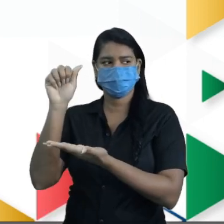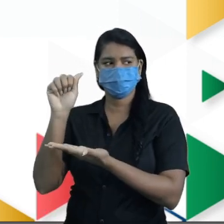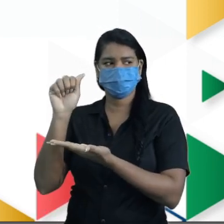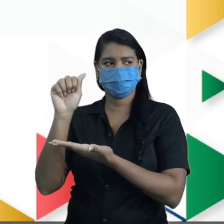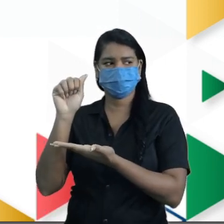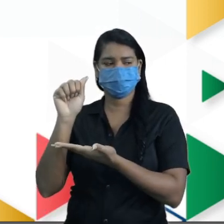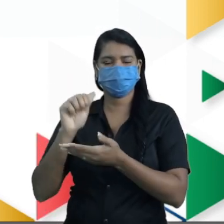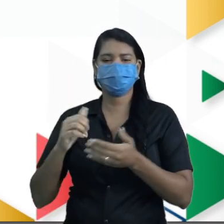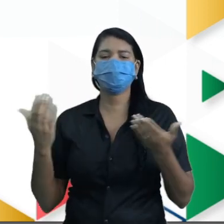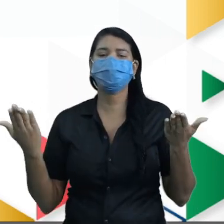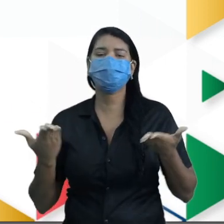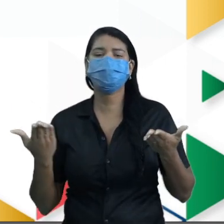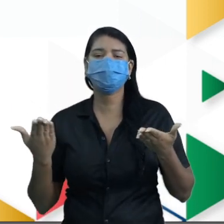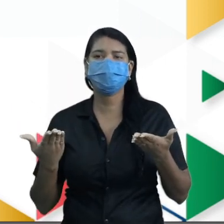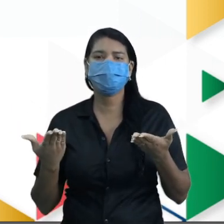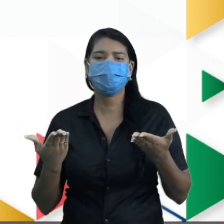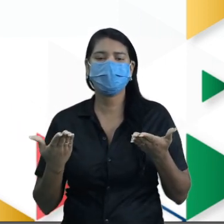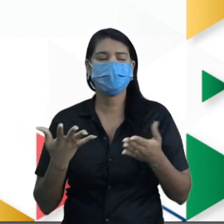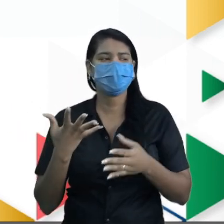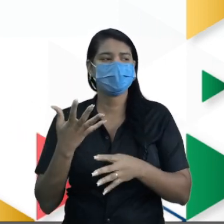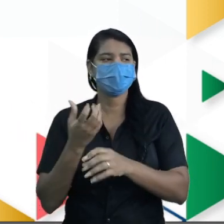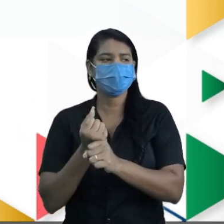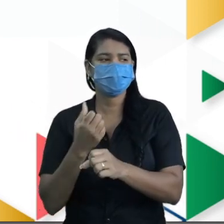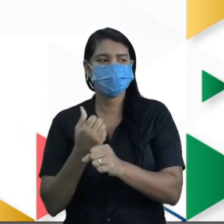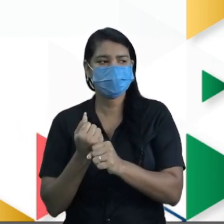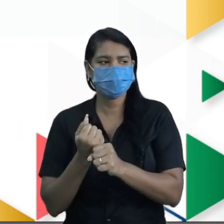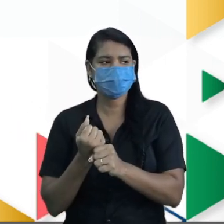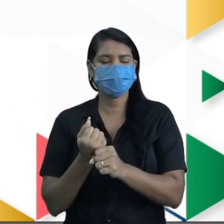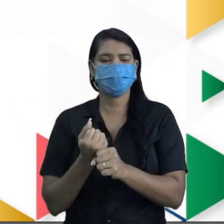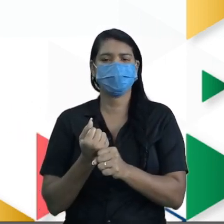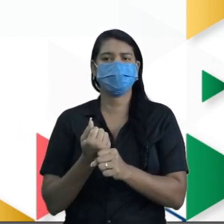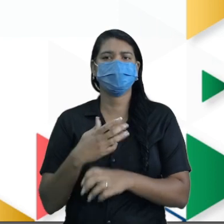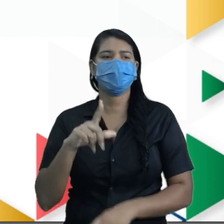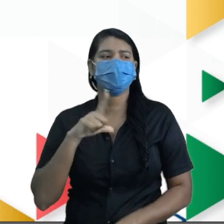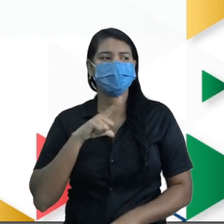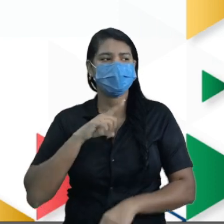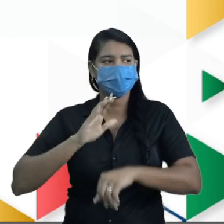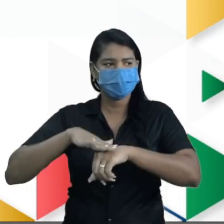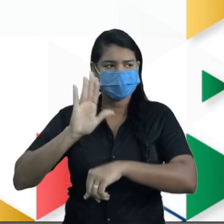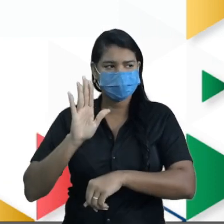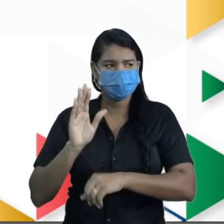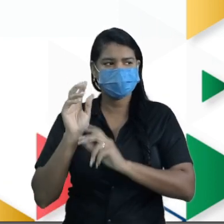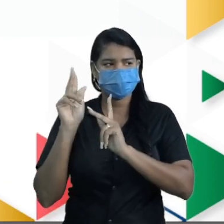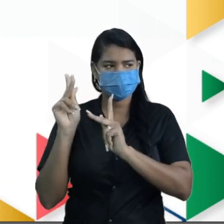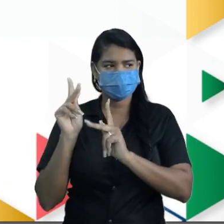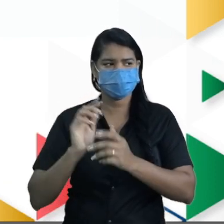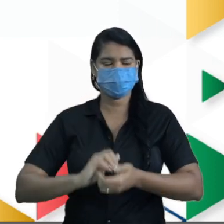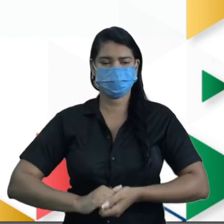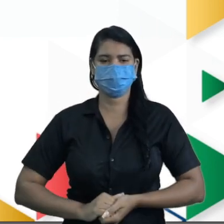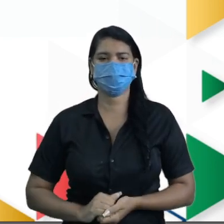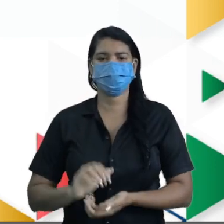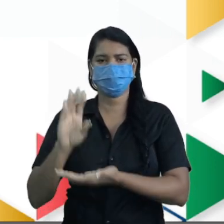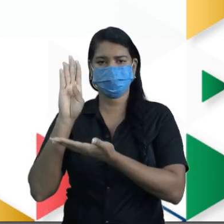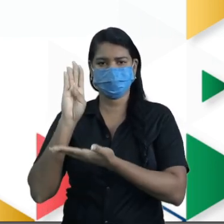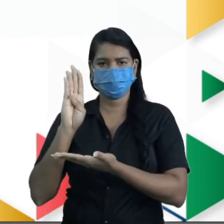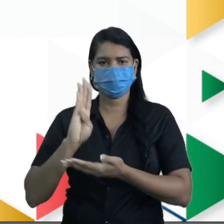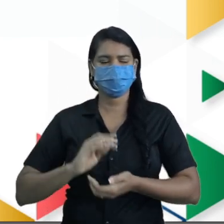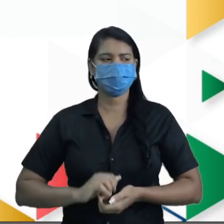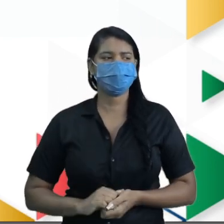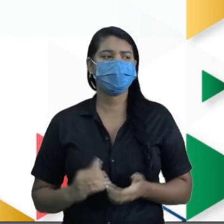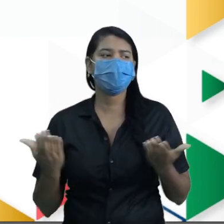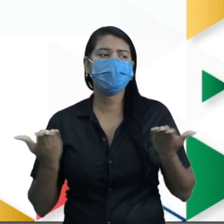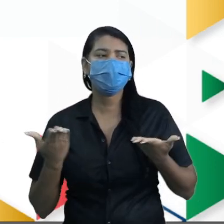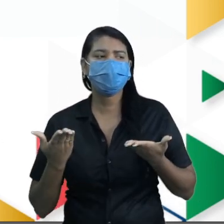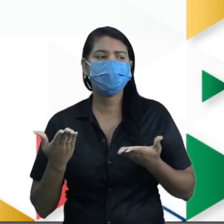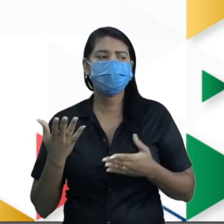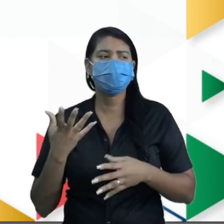De qual tipo de notas esse caixa tem mais, ok? Item B. E de qual tipo